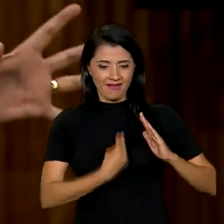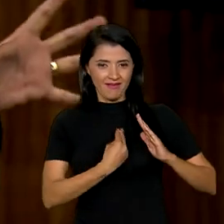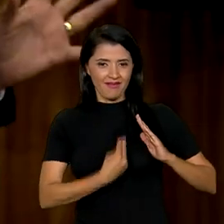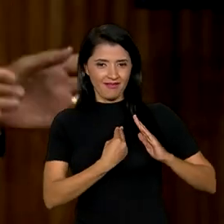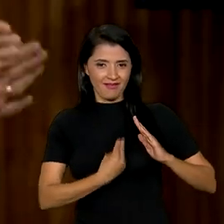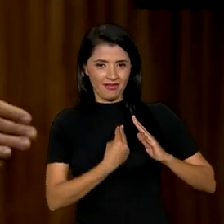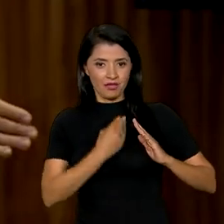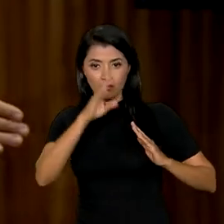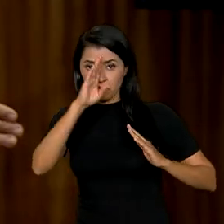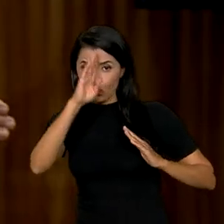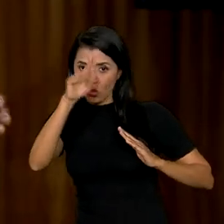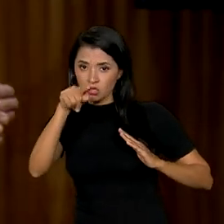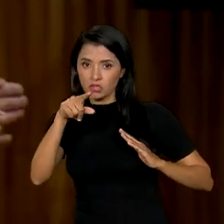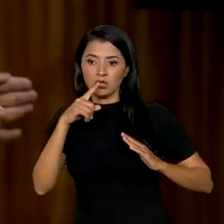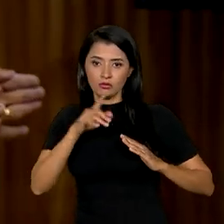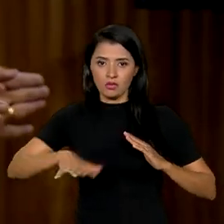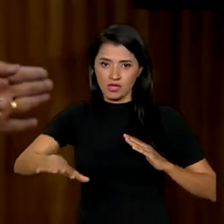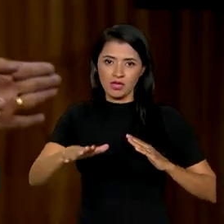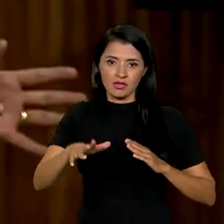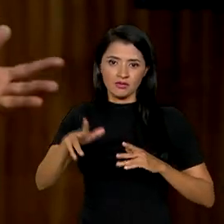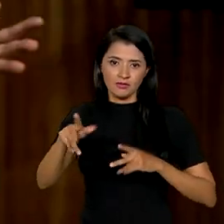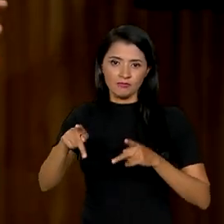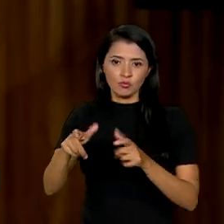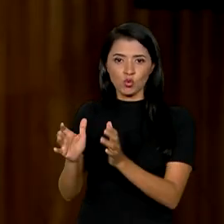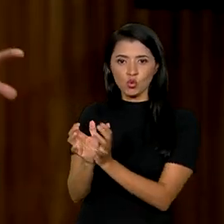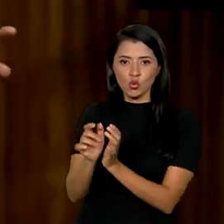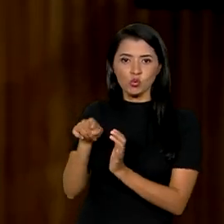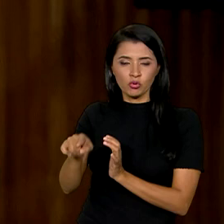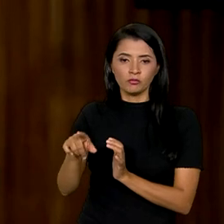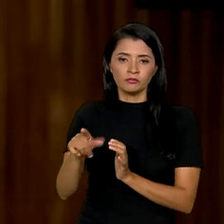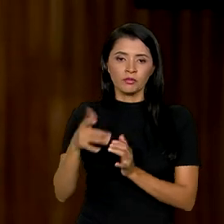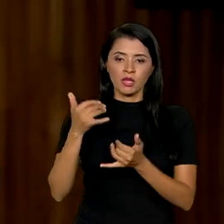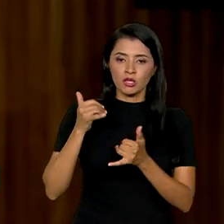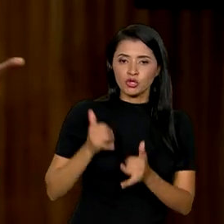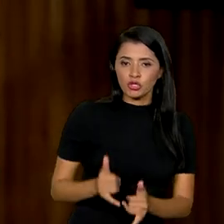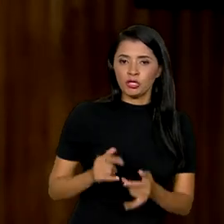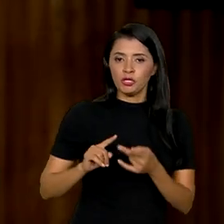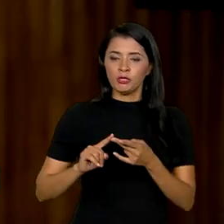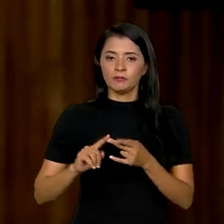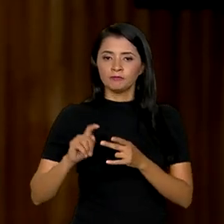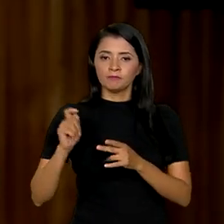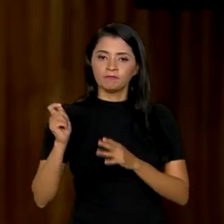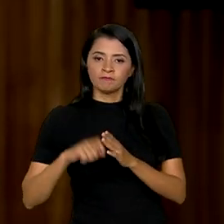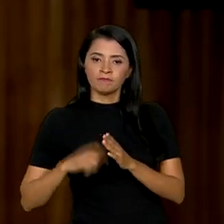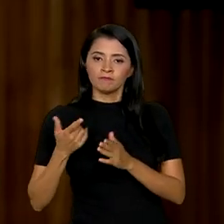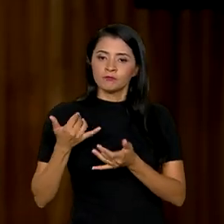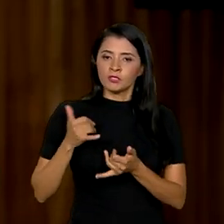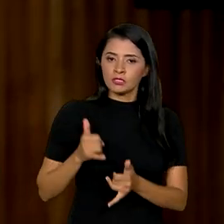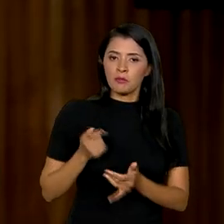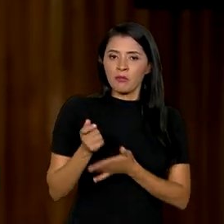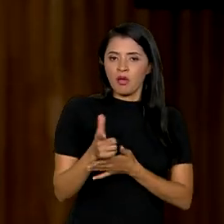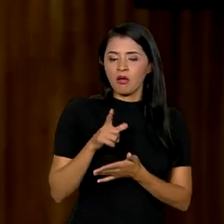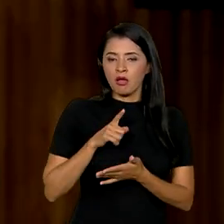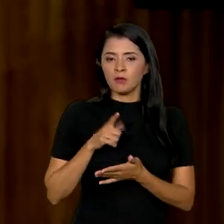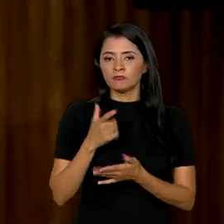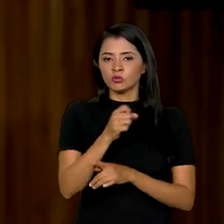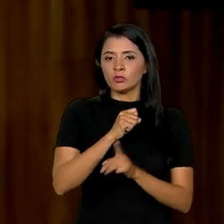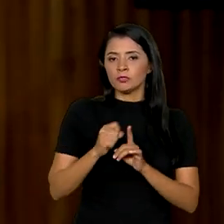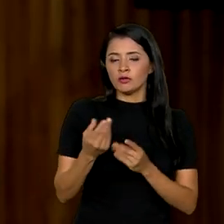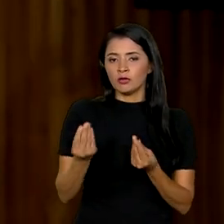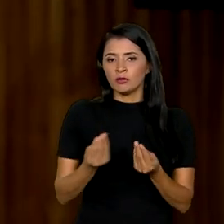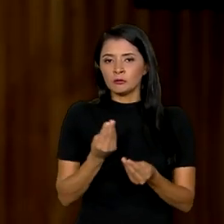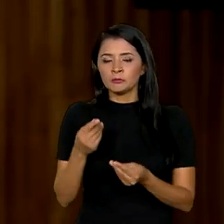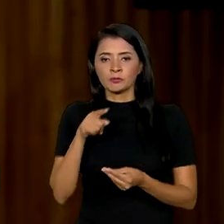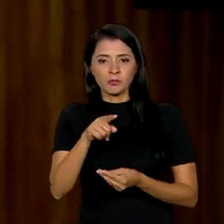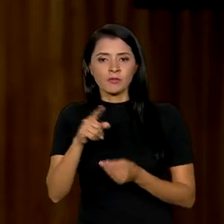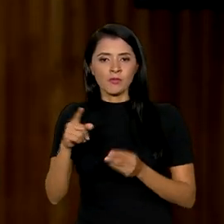Vida está priorizando esse público. Energia, tarifa social de energia, essa